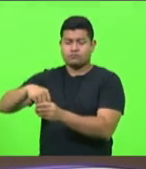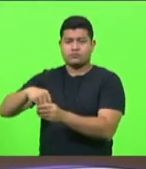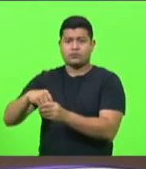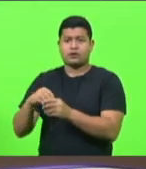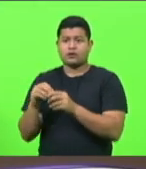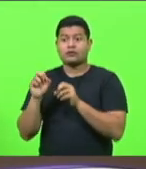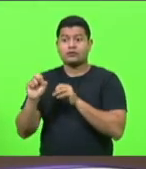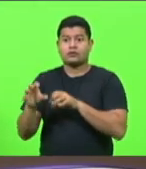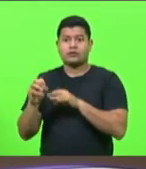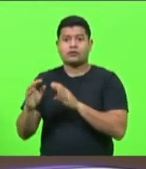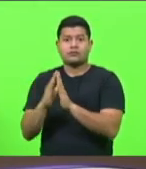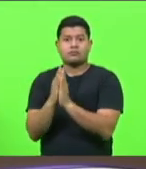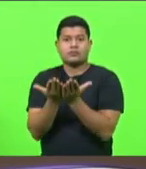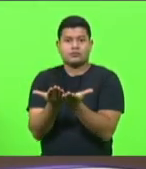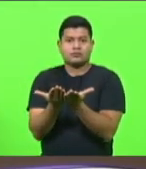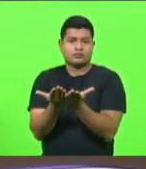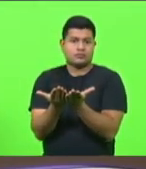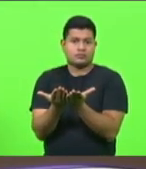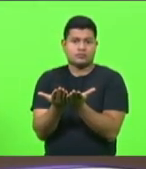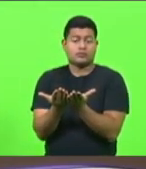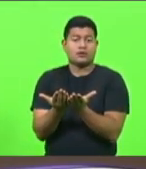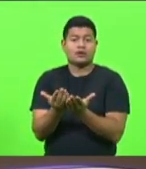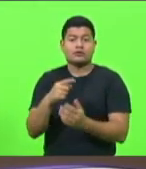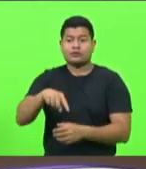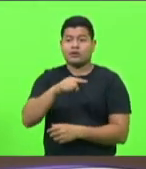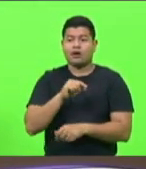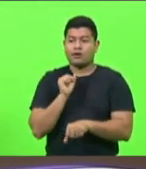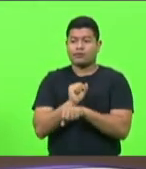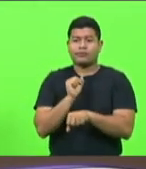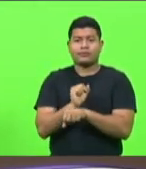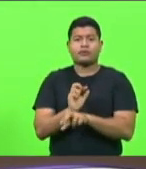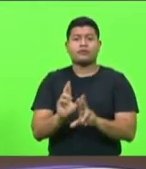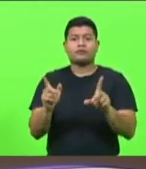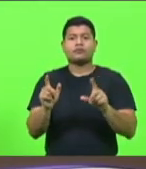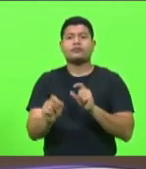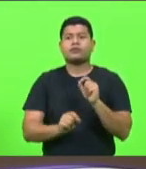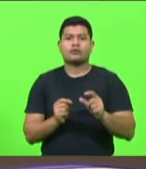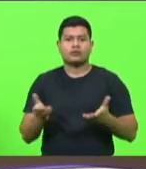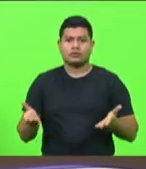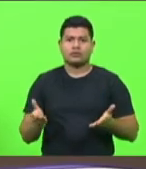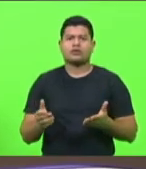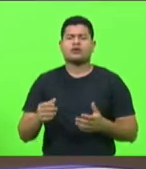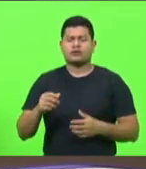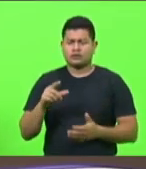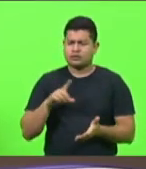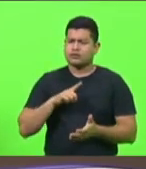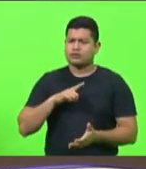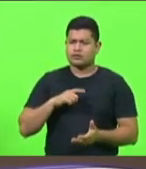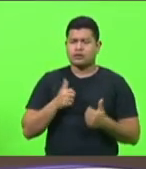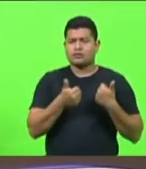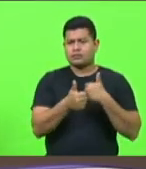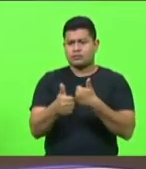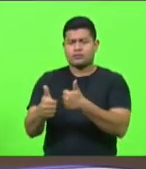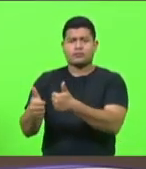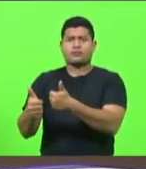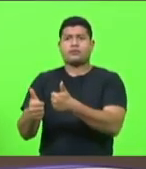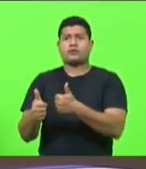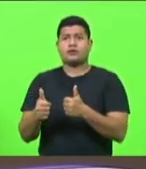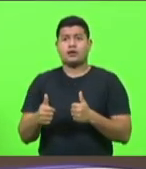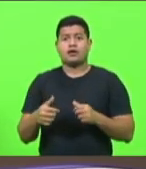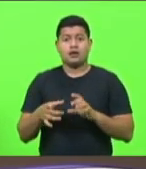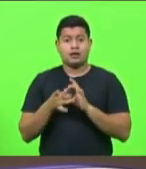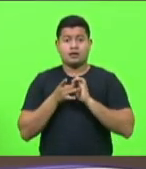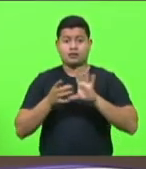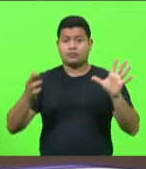governo desse? Onde persegue, persegue sim a questão da liberdade